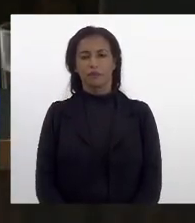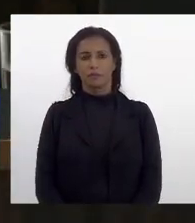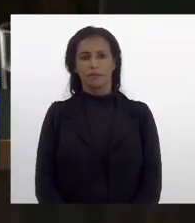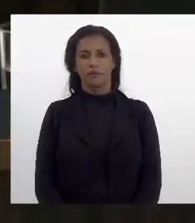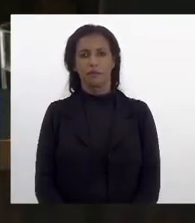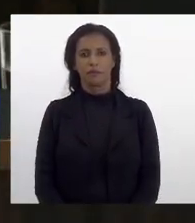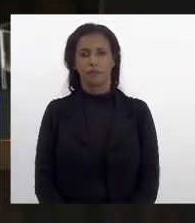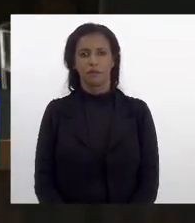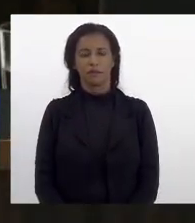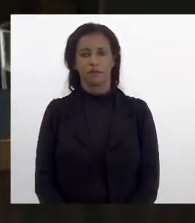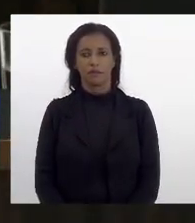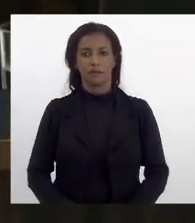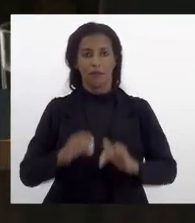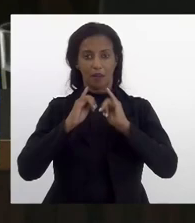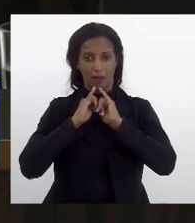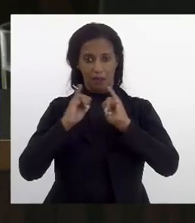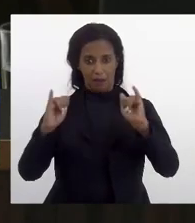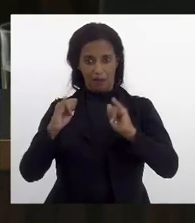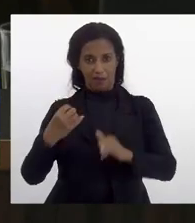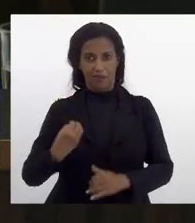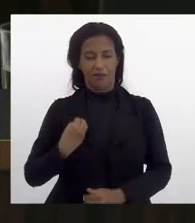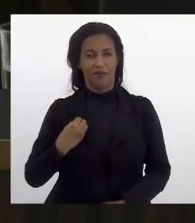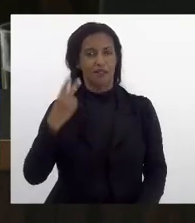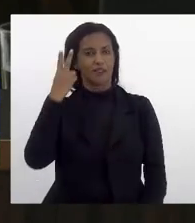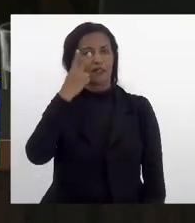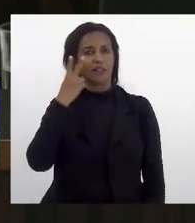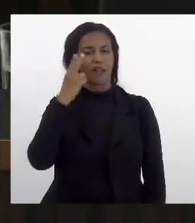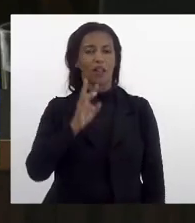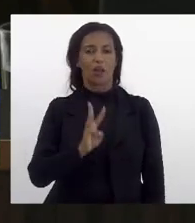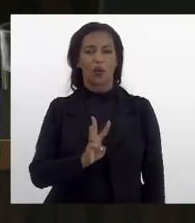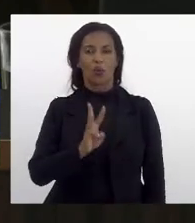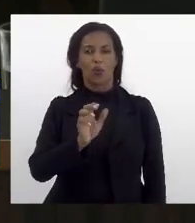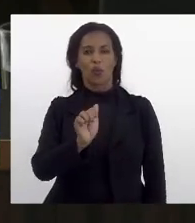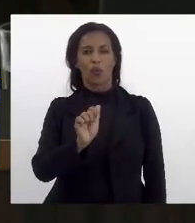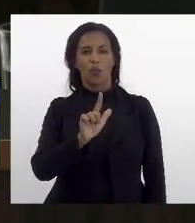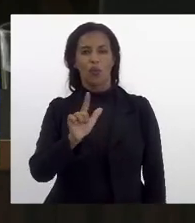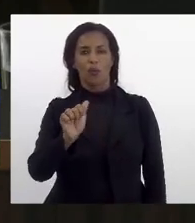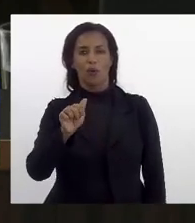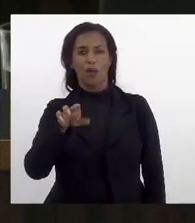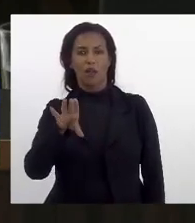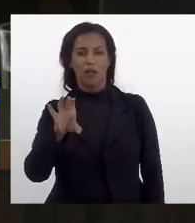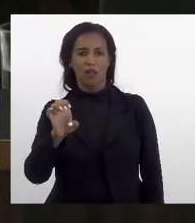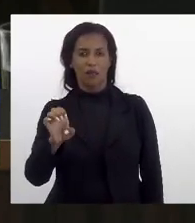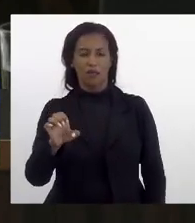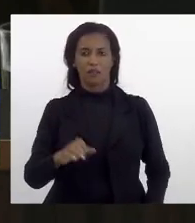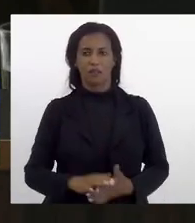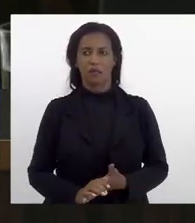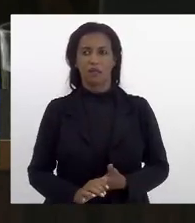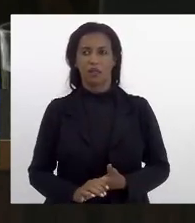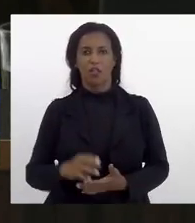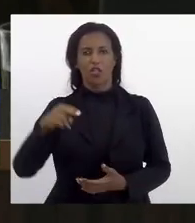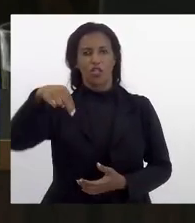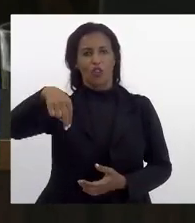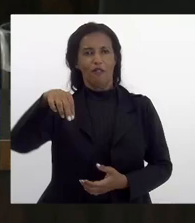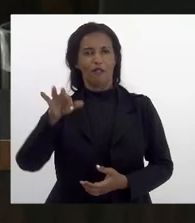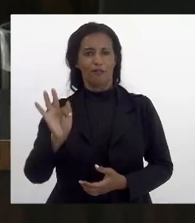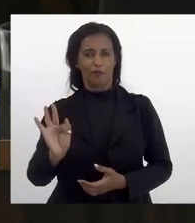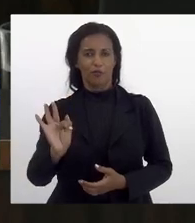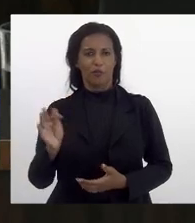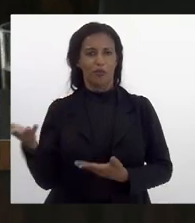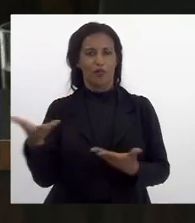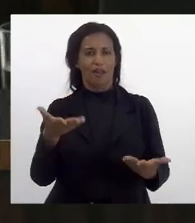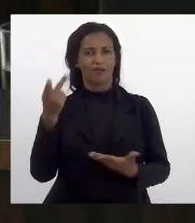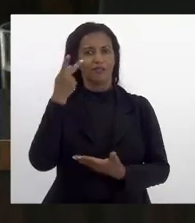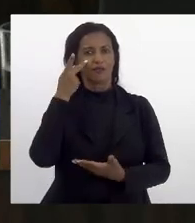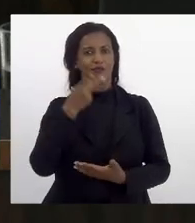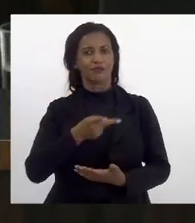gostaria de anunciar a presença do vereador Wallace Meikioro lá de Nova Friburgo está nos